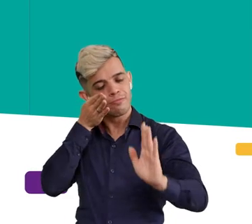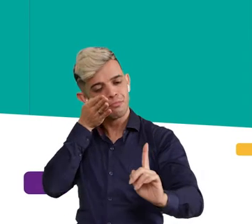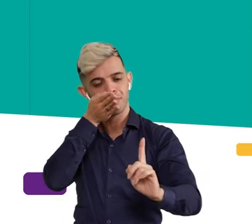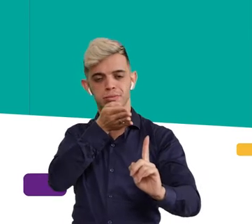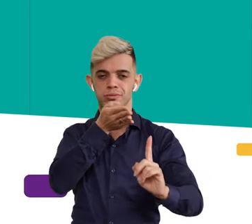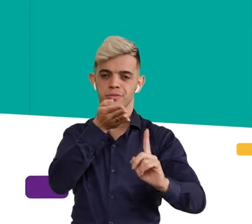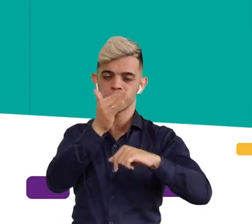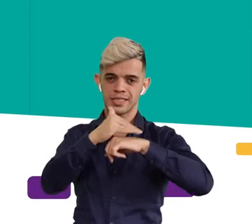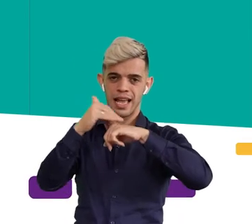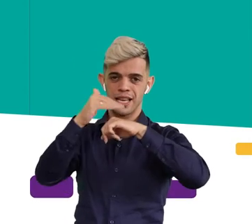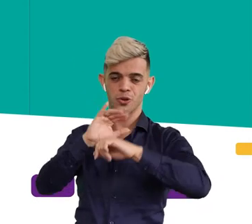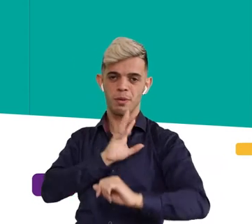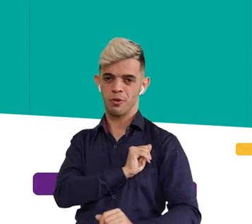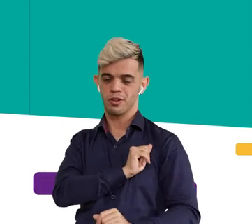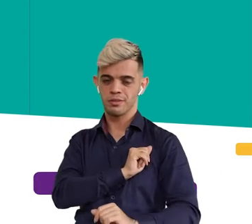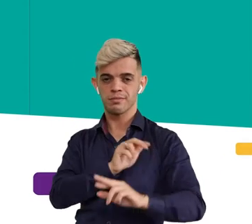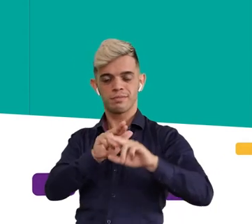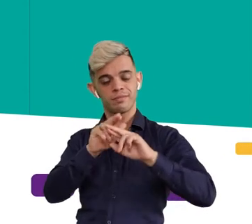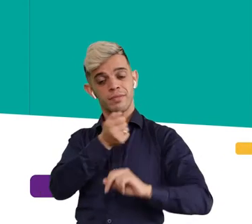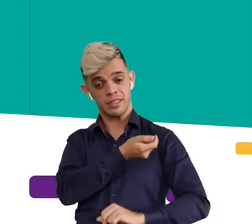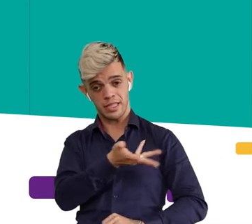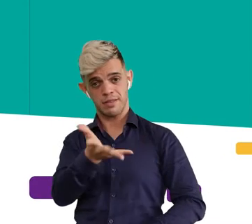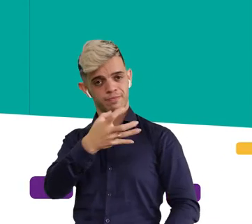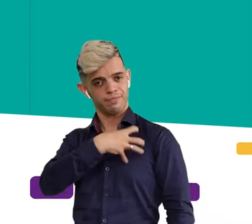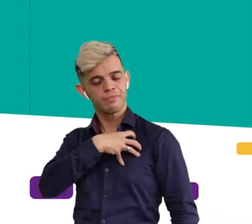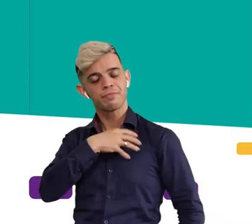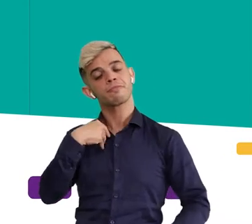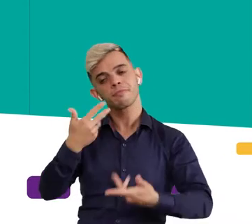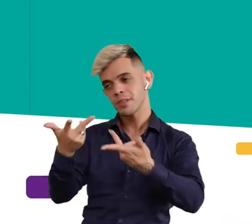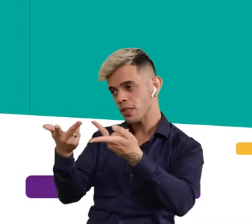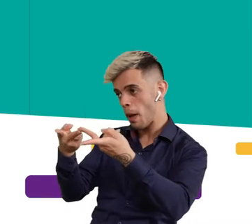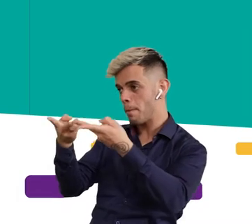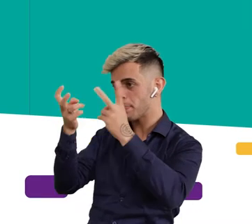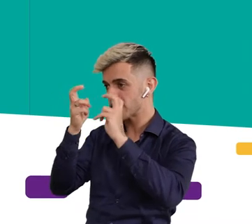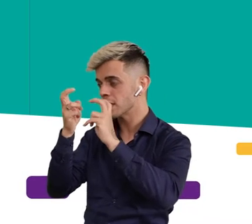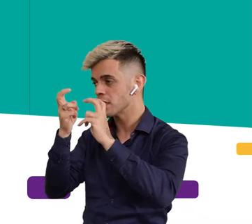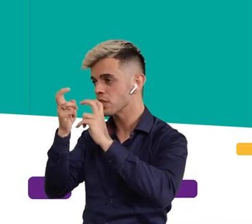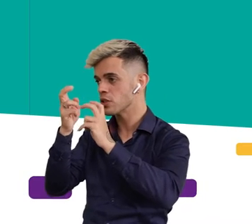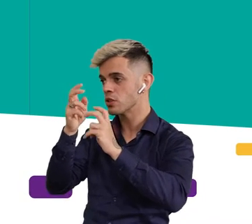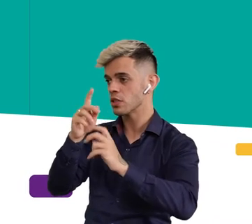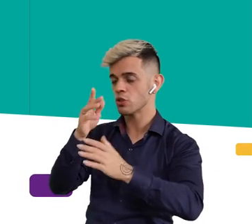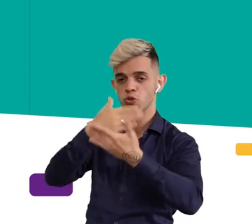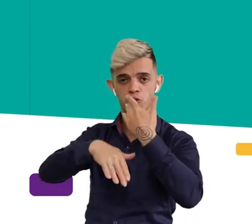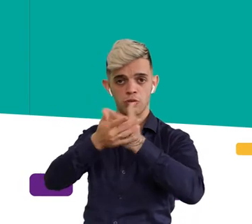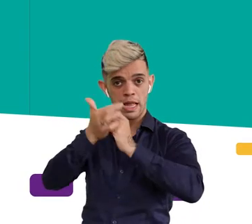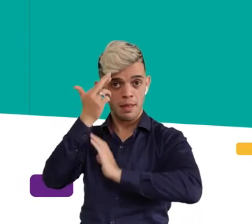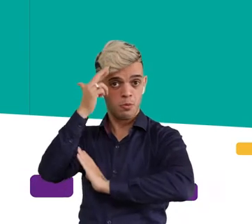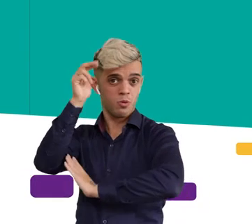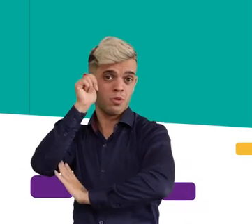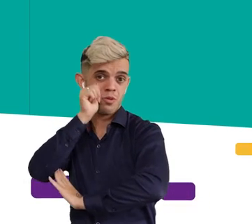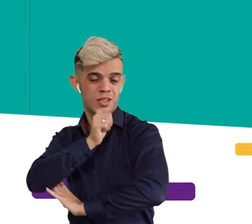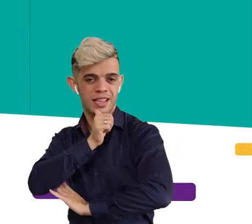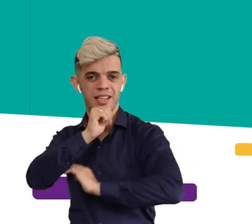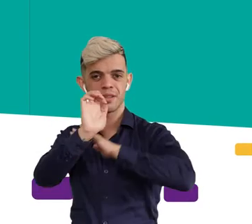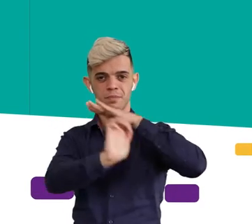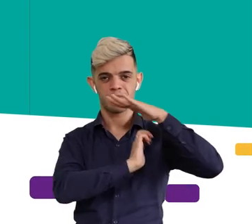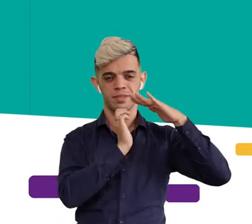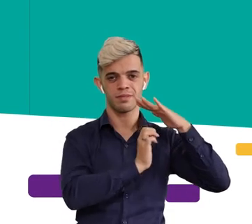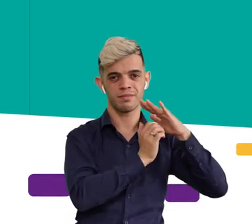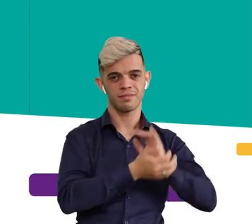faço, eu faço com muito carinho e muito amor. Então é dessa maneira que eu vejo as